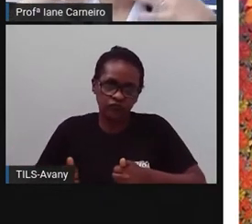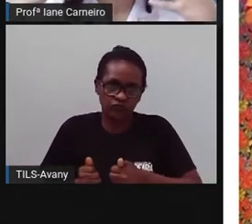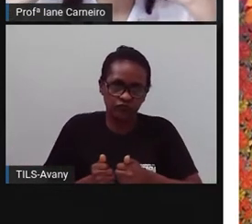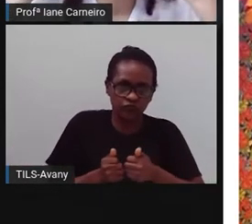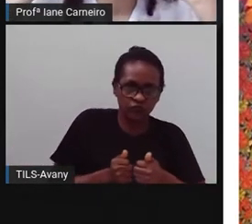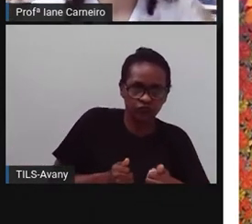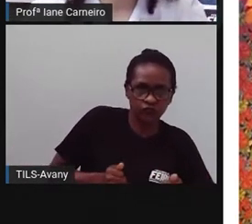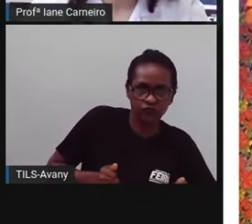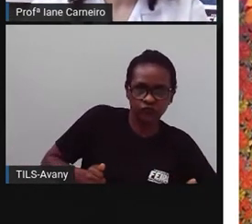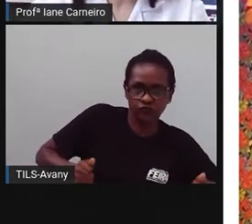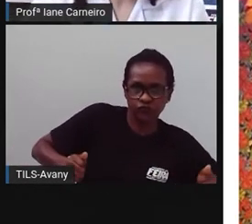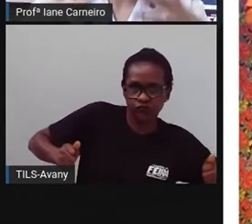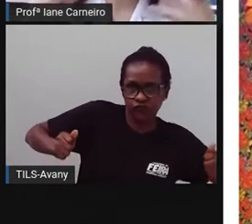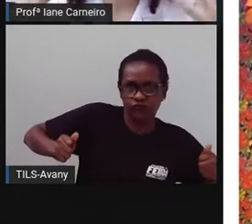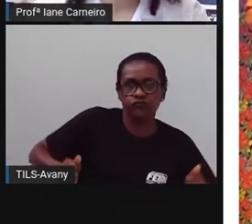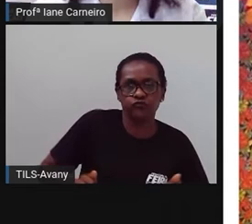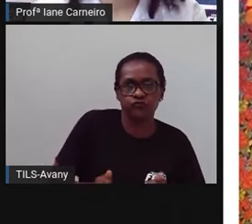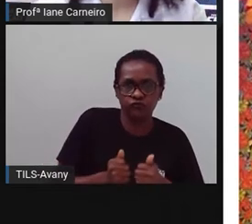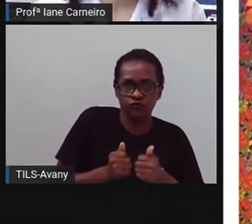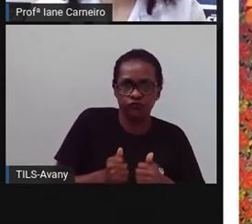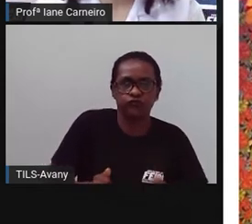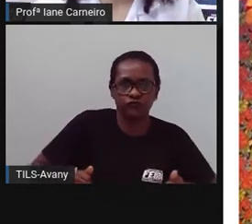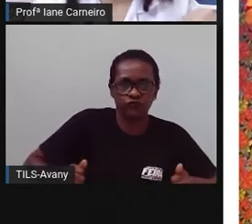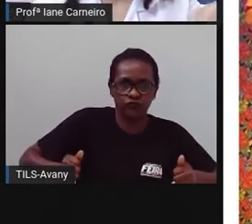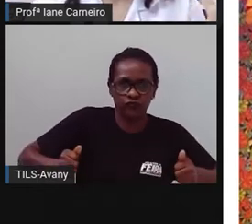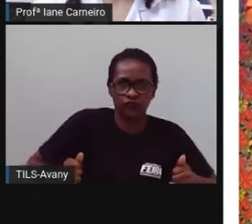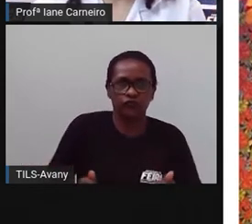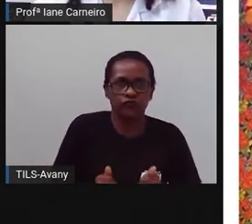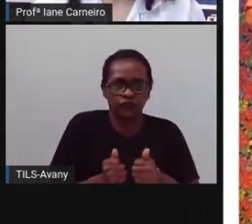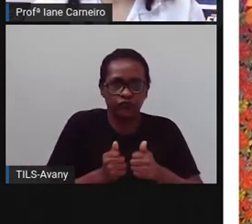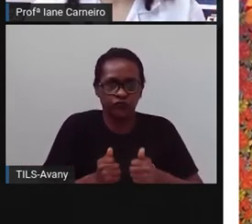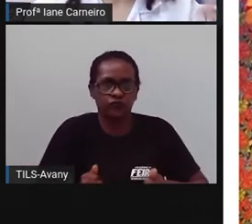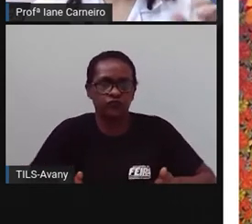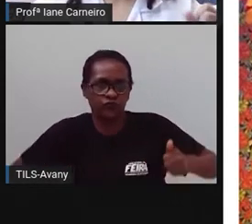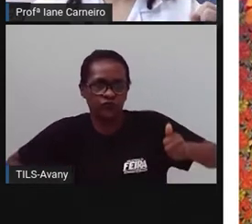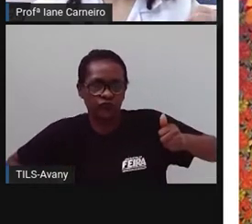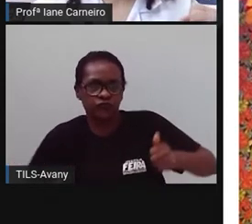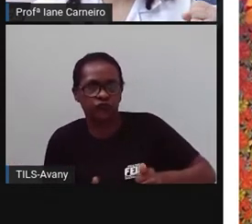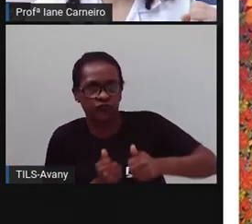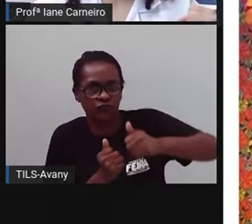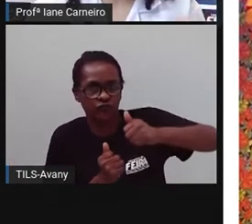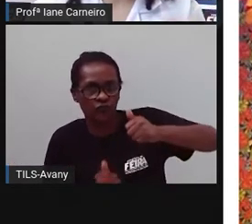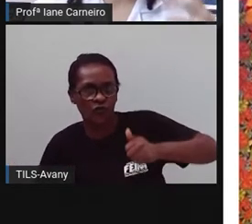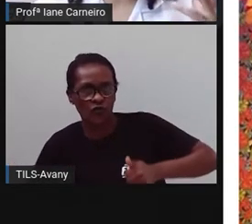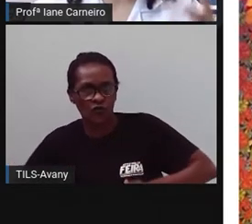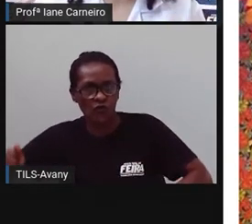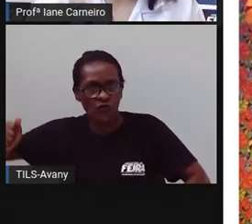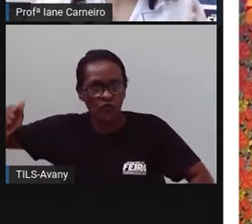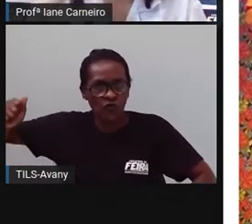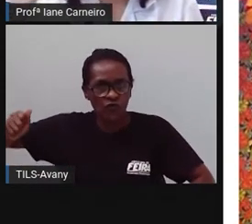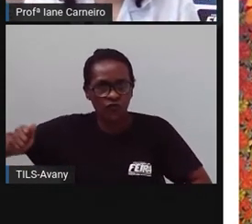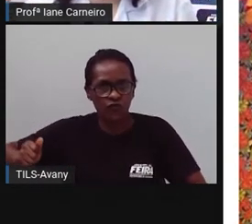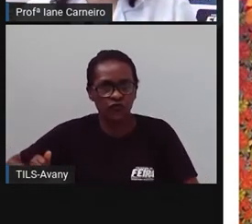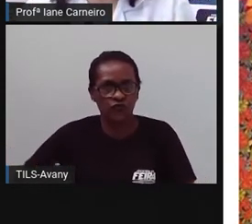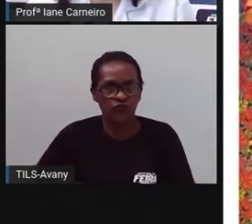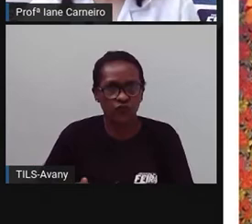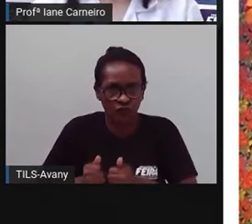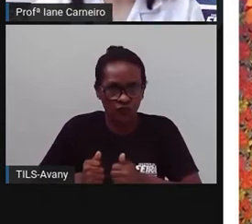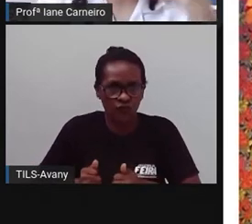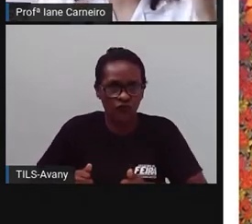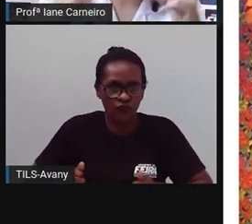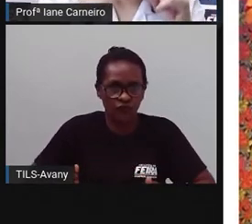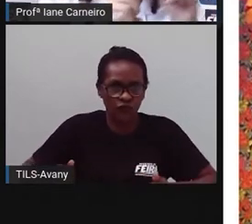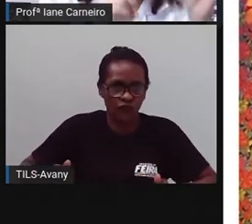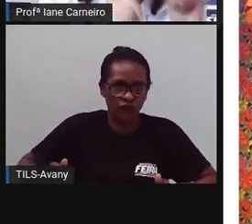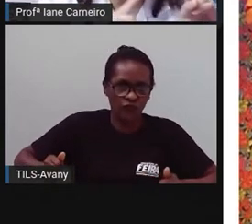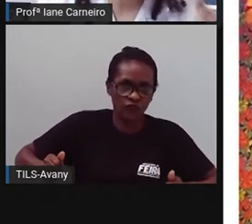né? Que é o forró, a sanfona, né? Então, geralmente, ele acontece ou no Cuca, né?